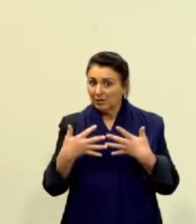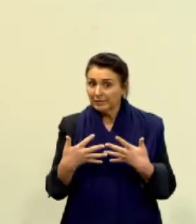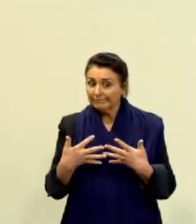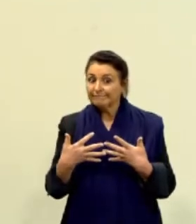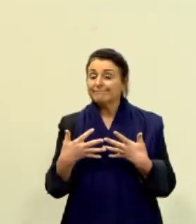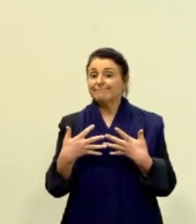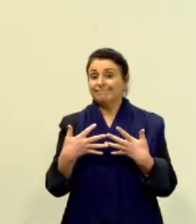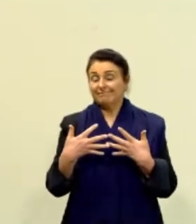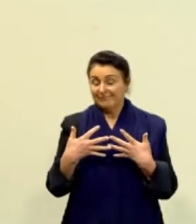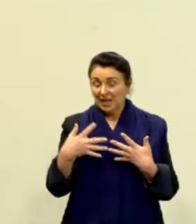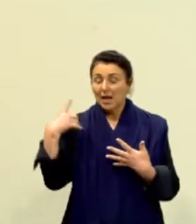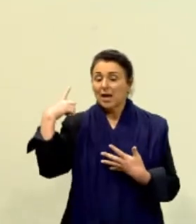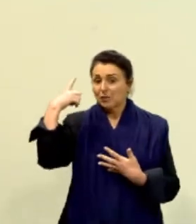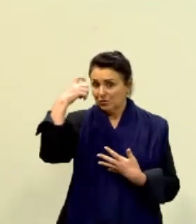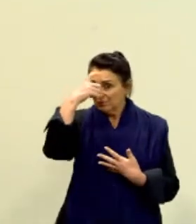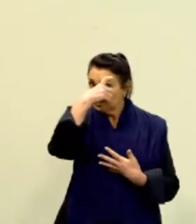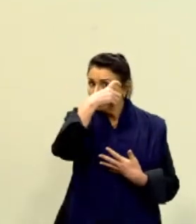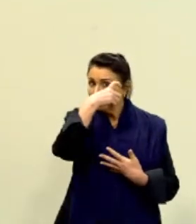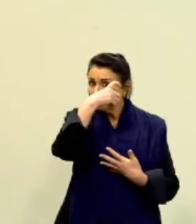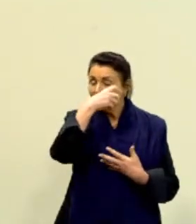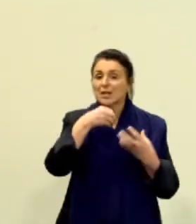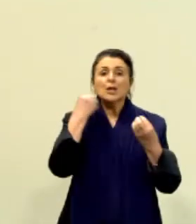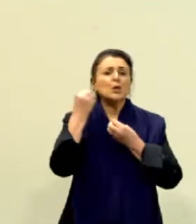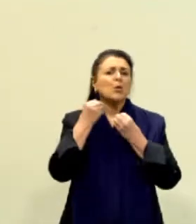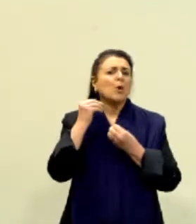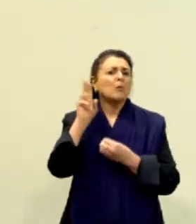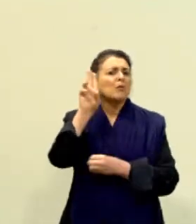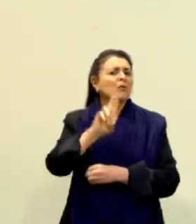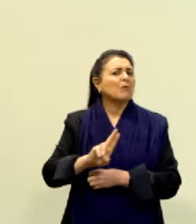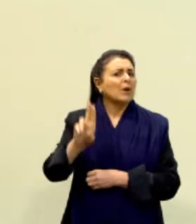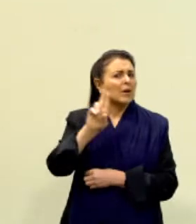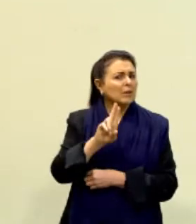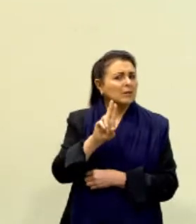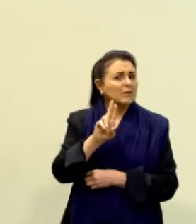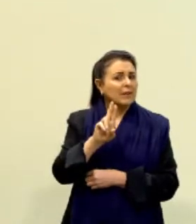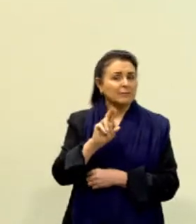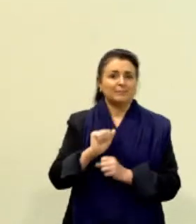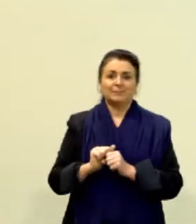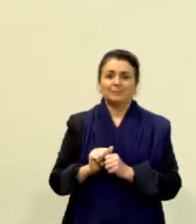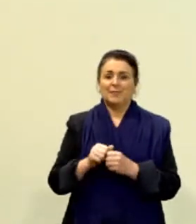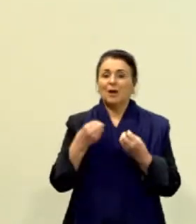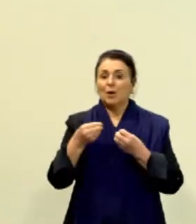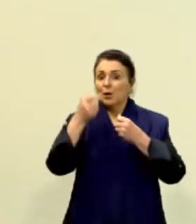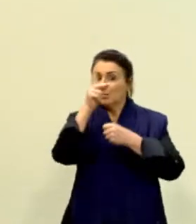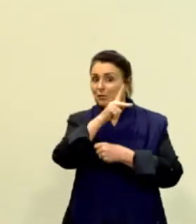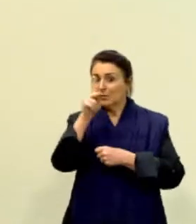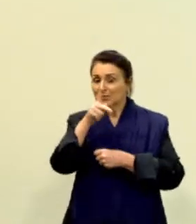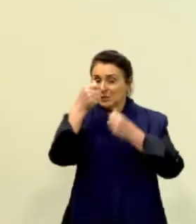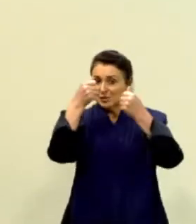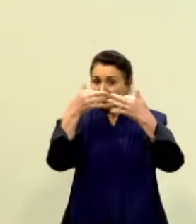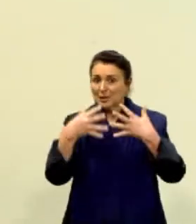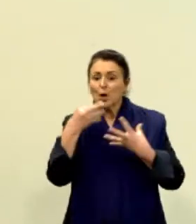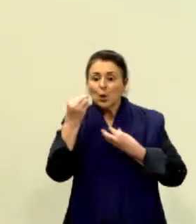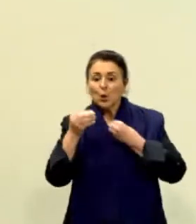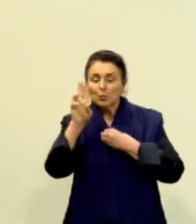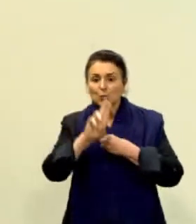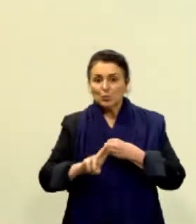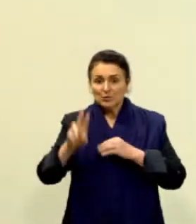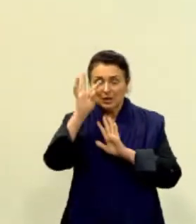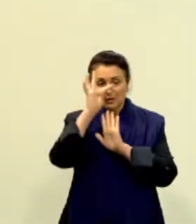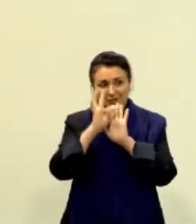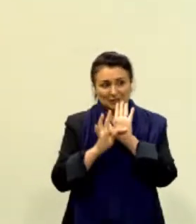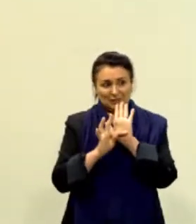Por favor. E aí, como é que eu poderia usar isso aqui, professor? Ah, eu poderia colocar assim, ó. Vou começar meu texto lá.